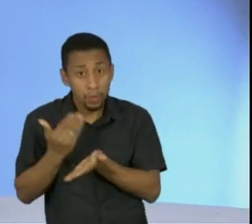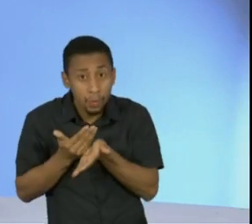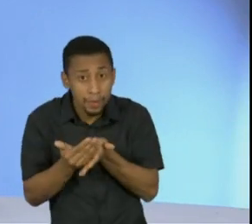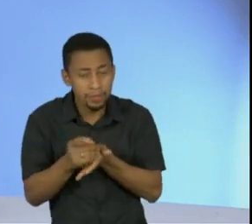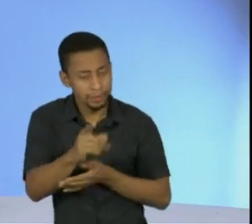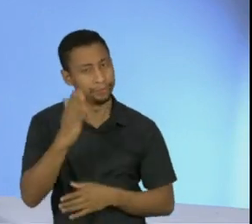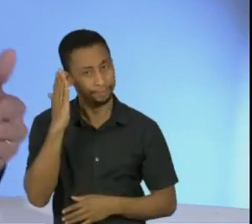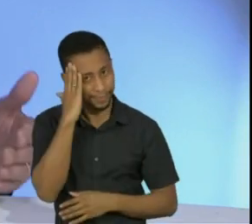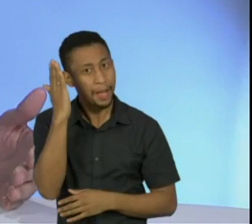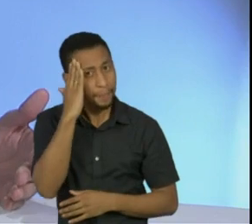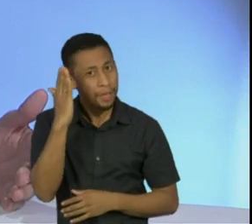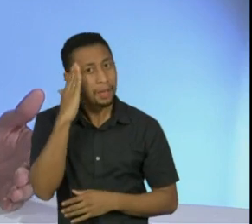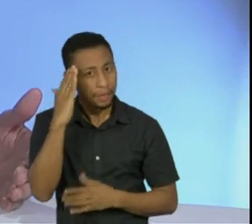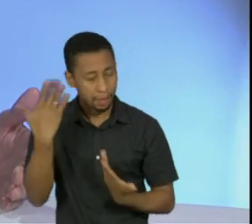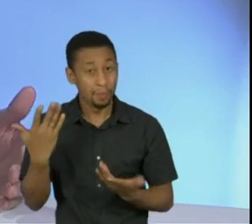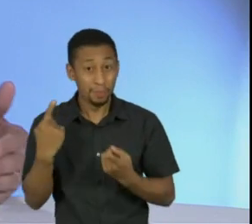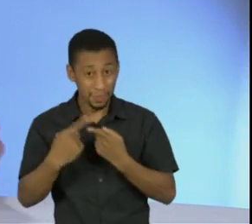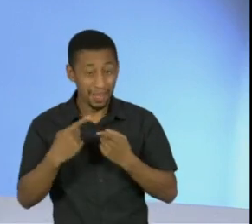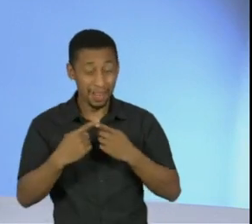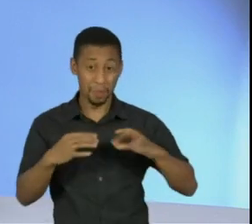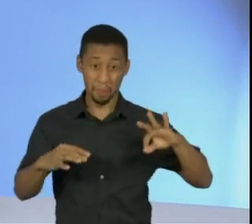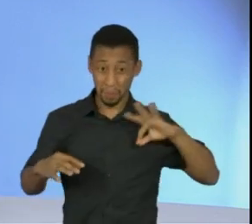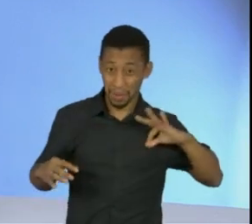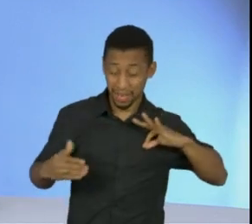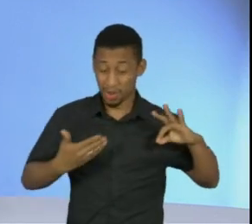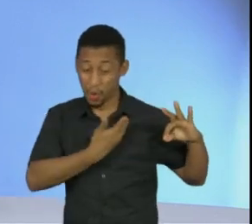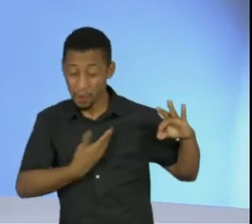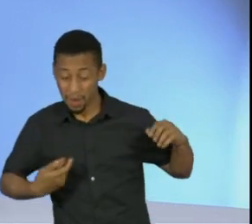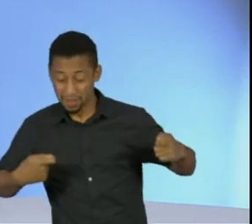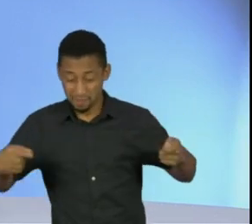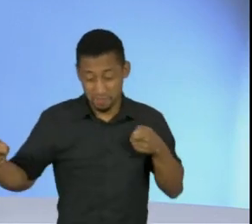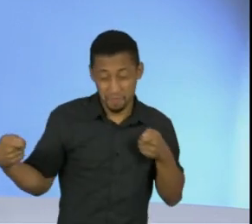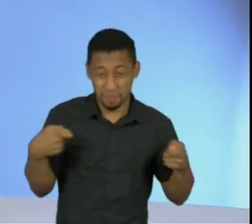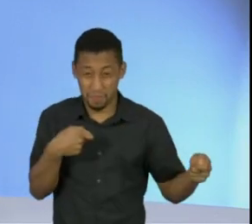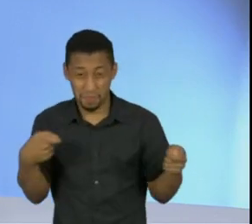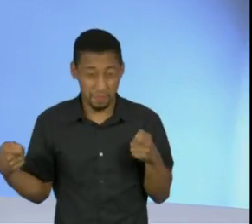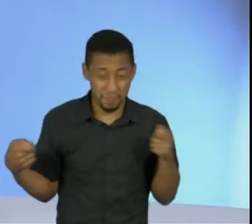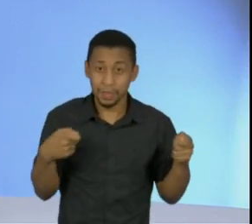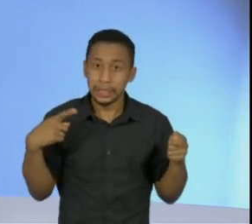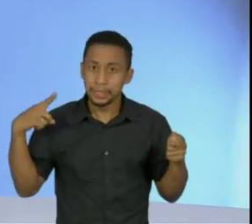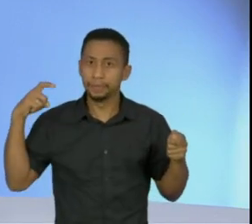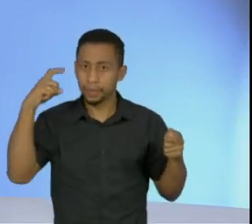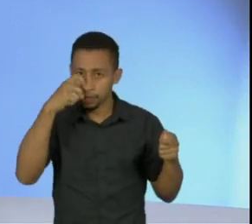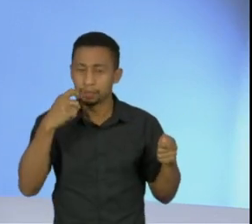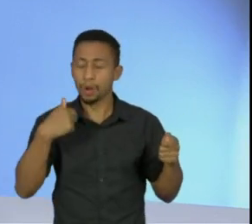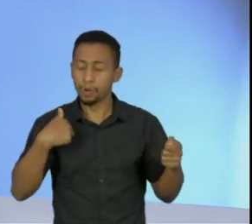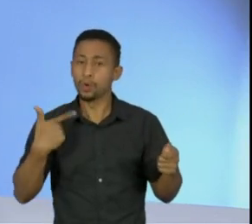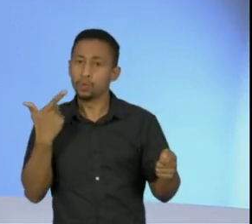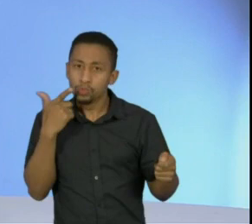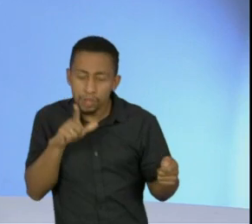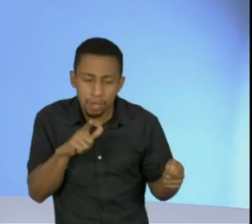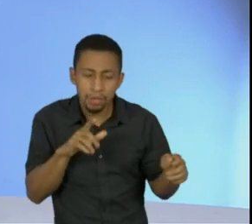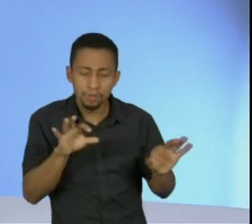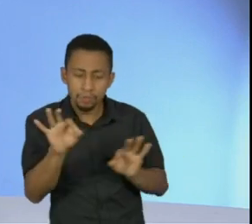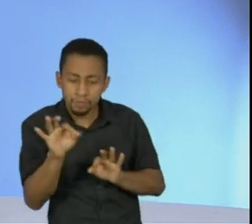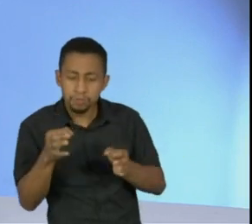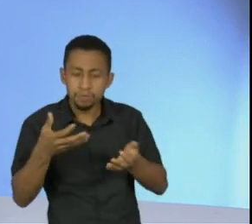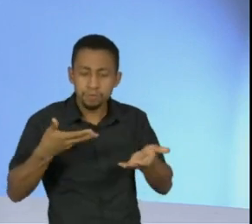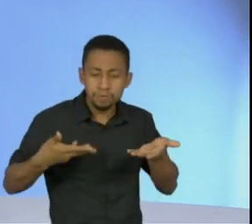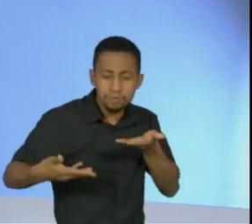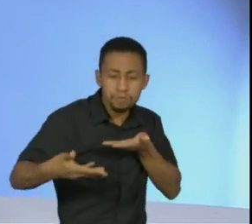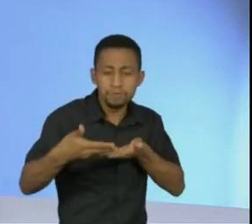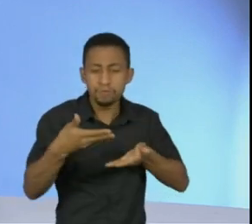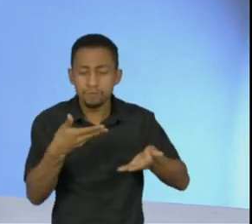tensão que existia entre o governo e a polícia, foi construir uma relação, aproximar a polícia do